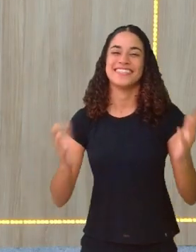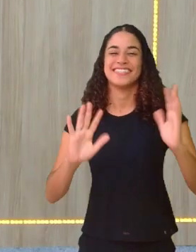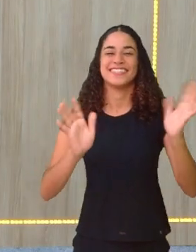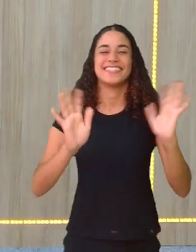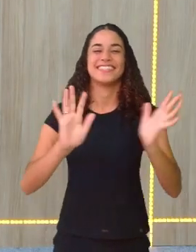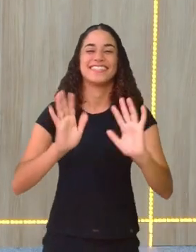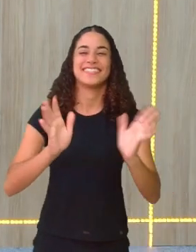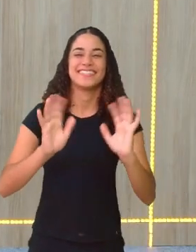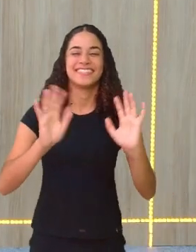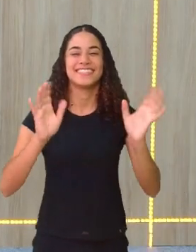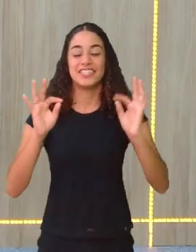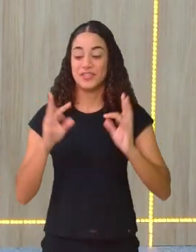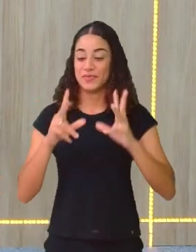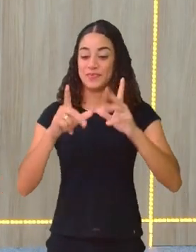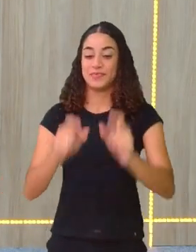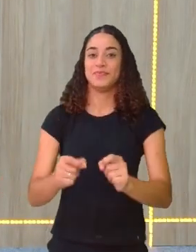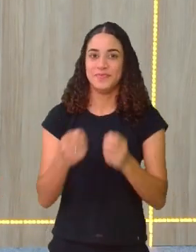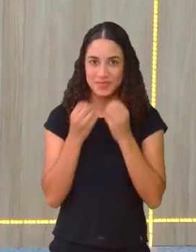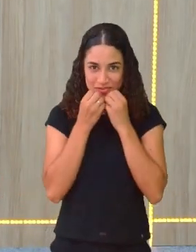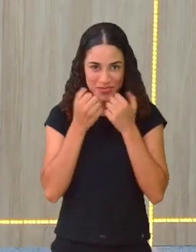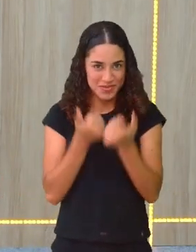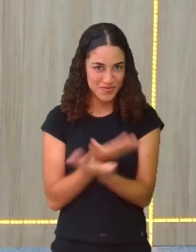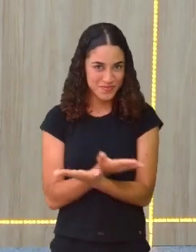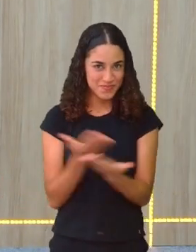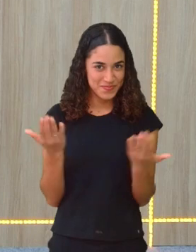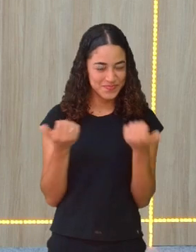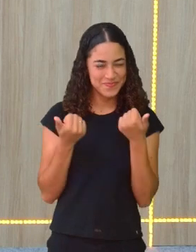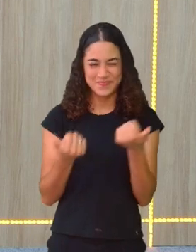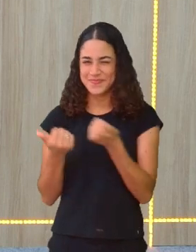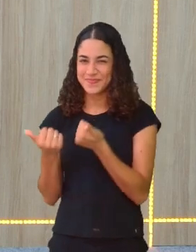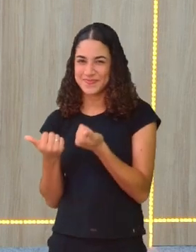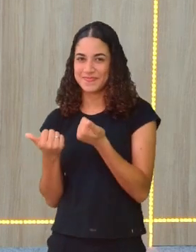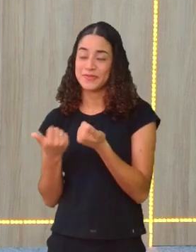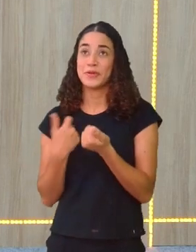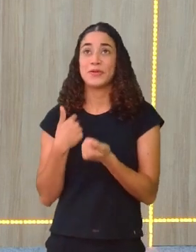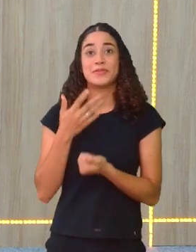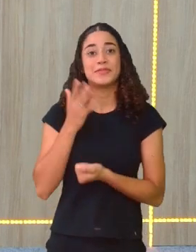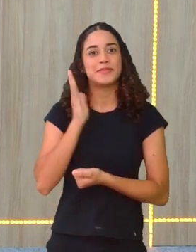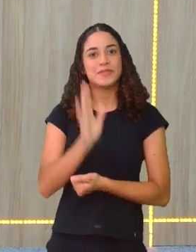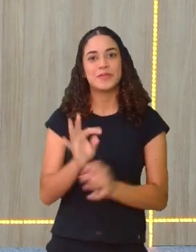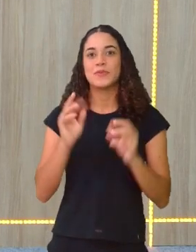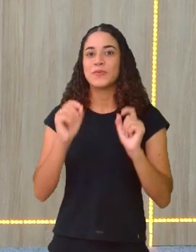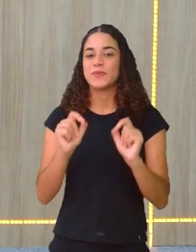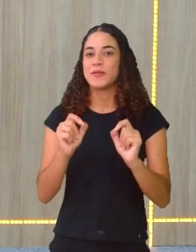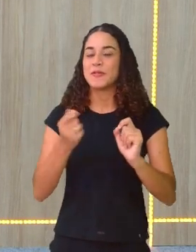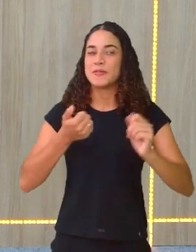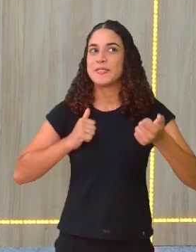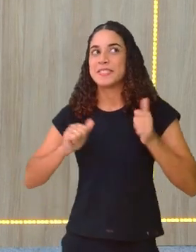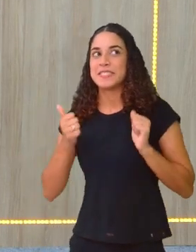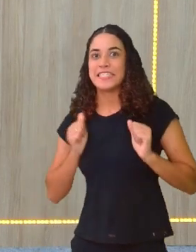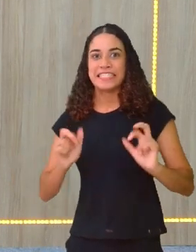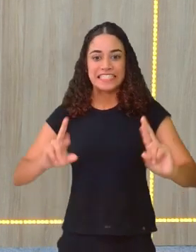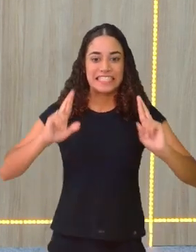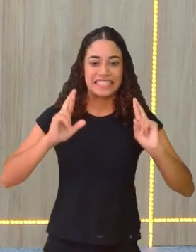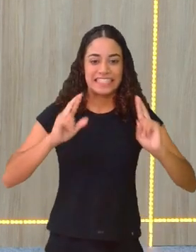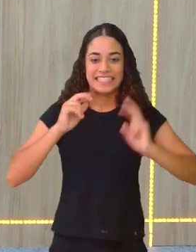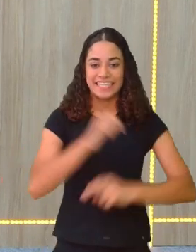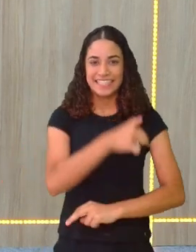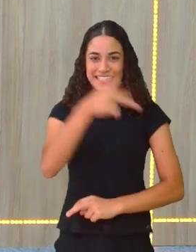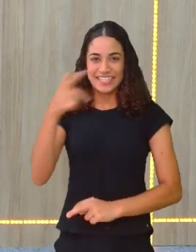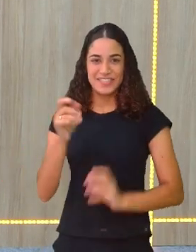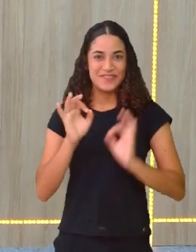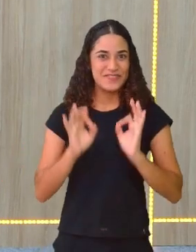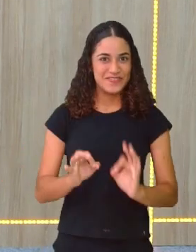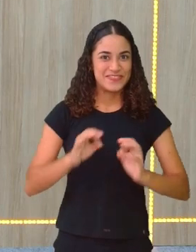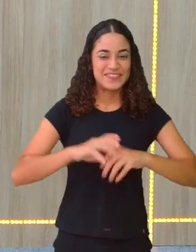Olá pessoal, como vocês estão? Eu imagino que estão cheios de expectativa para o Natal.